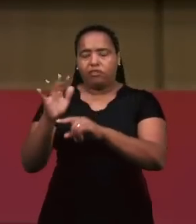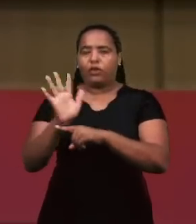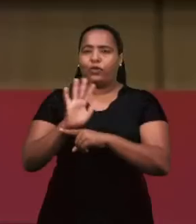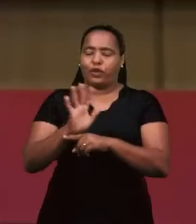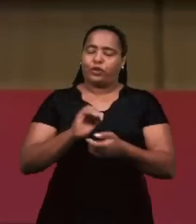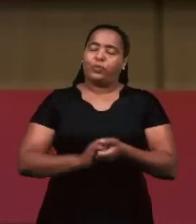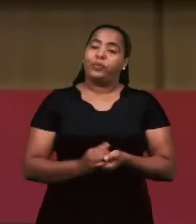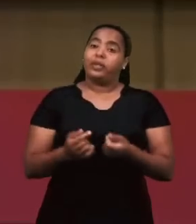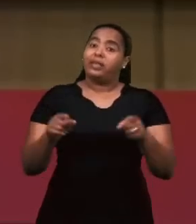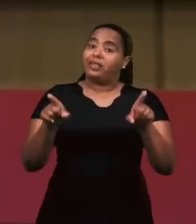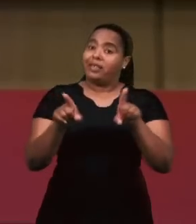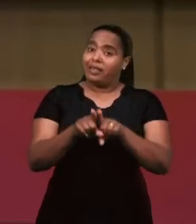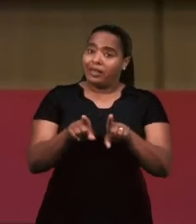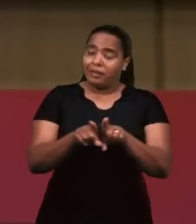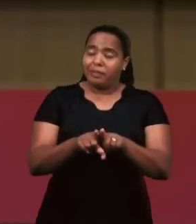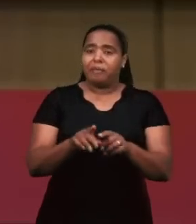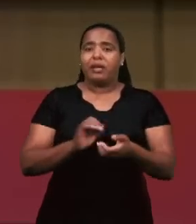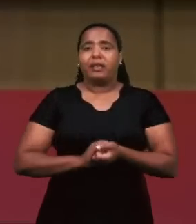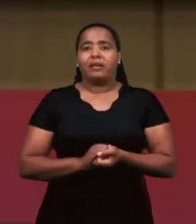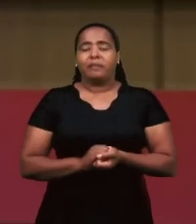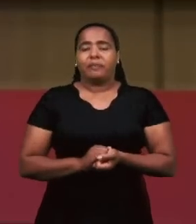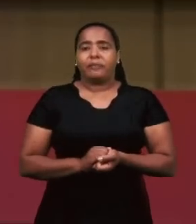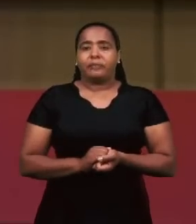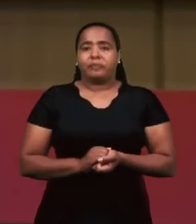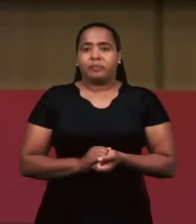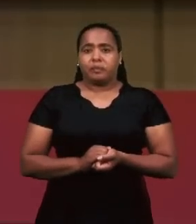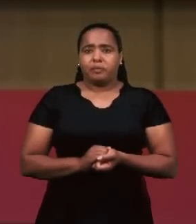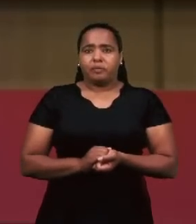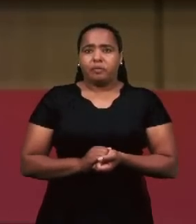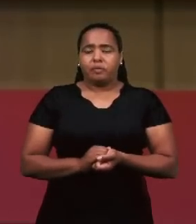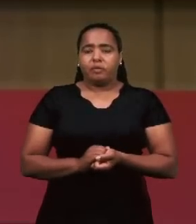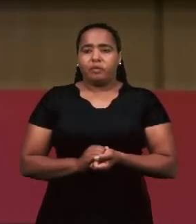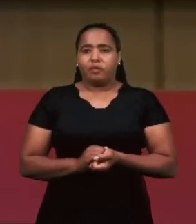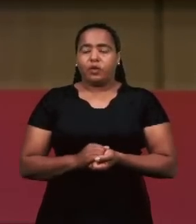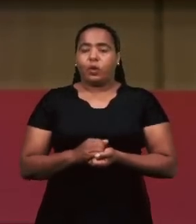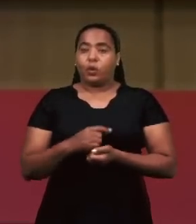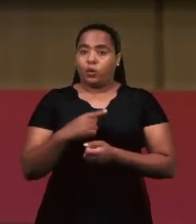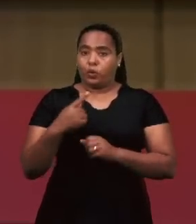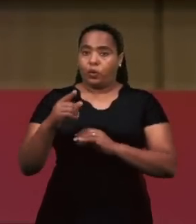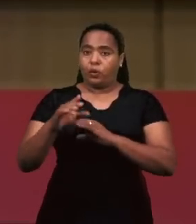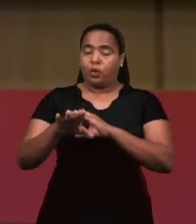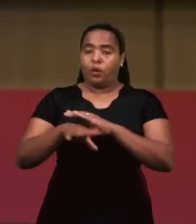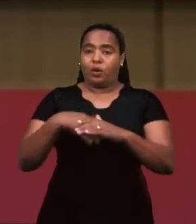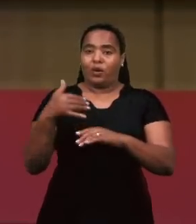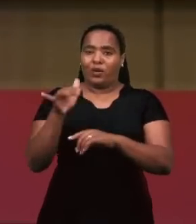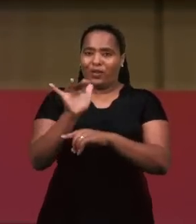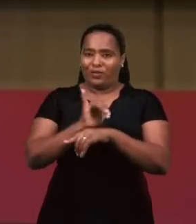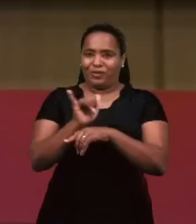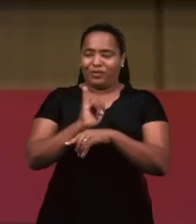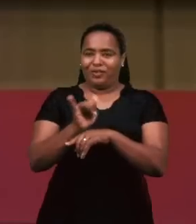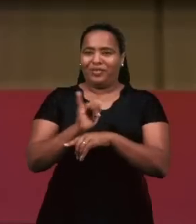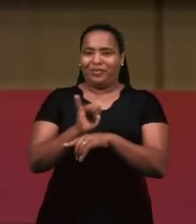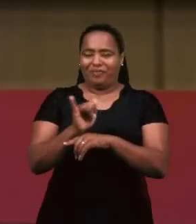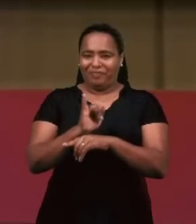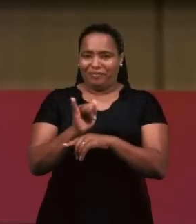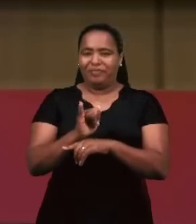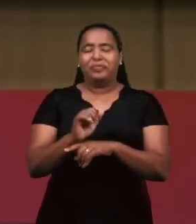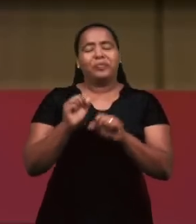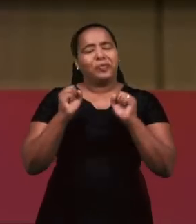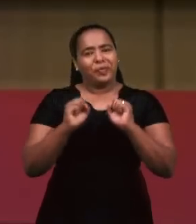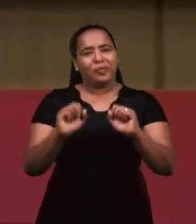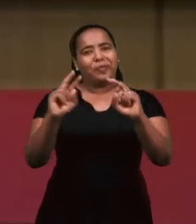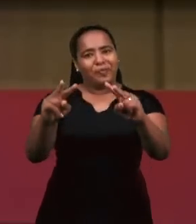por último, eu quero recomendar para que daqui a pouco no nosso canal de YouTube, você possa assistir